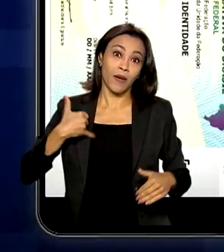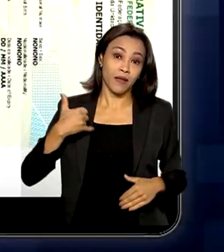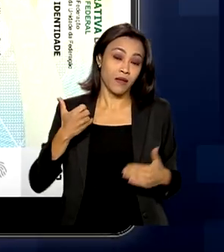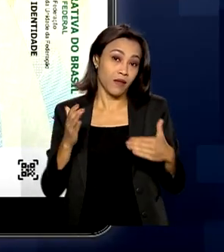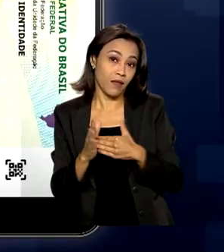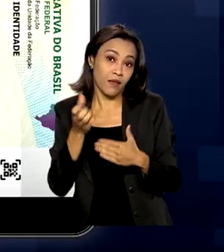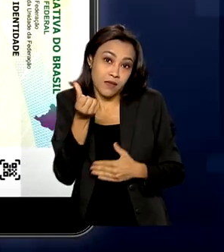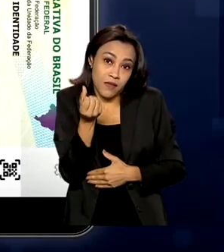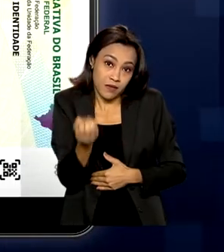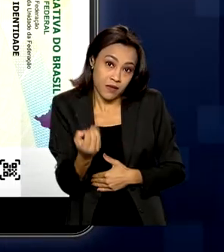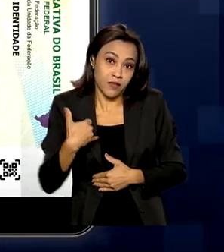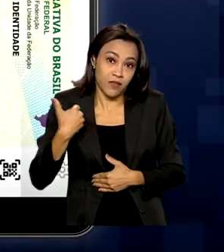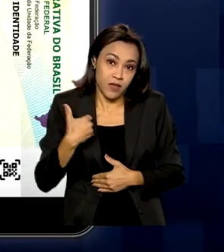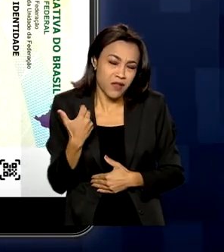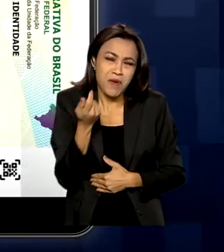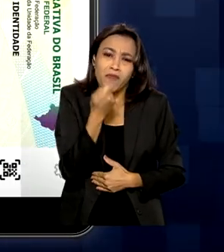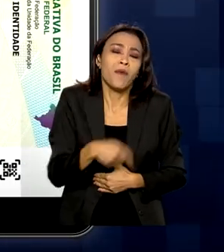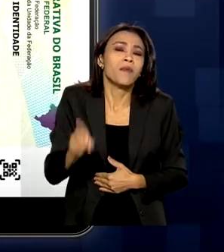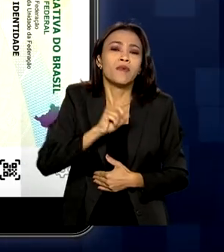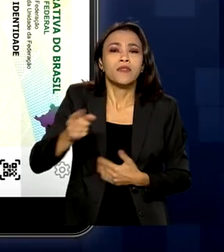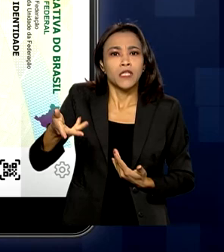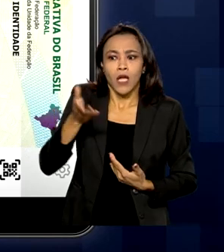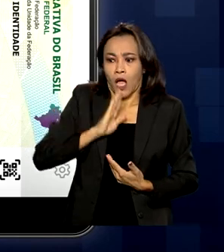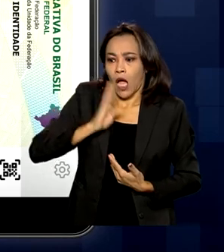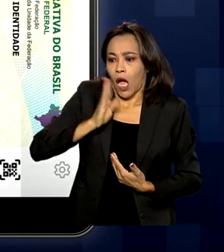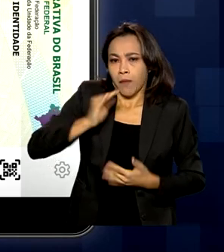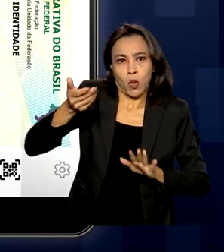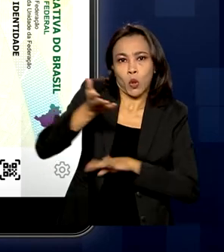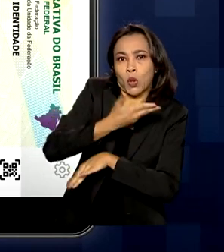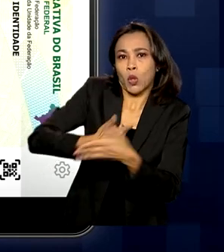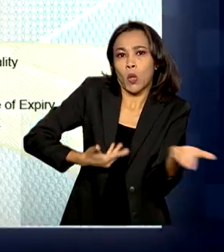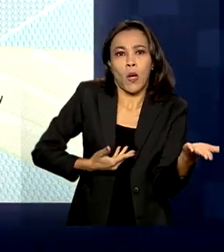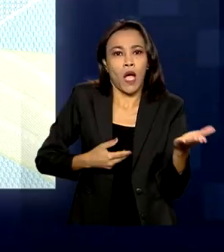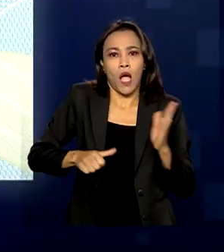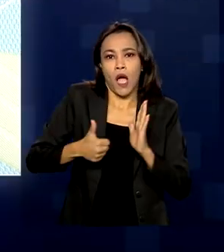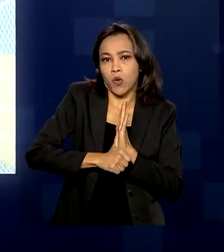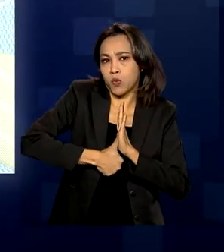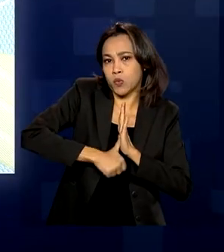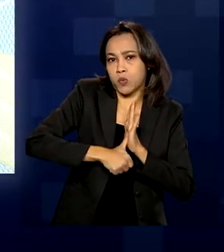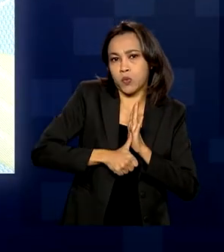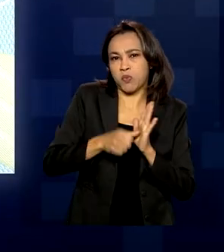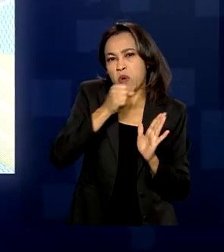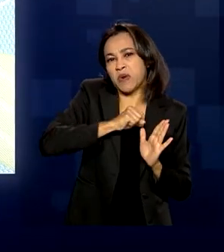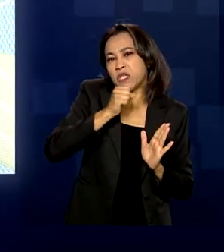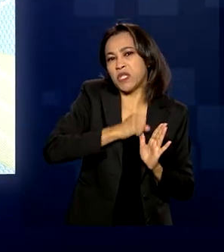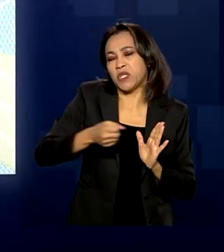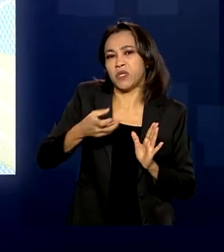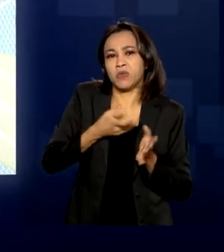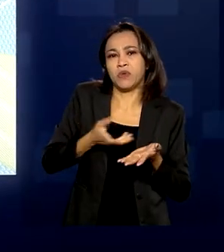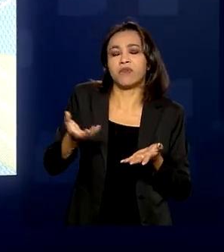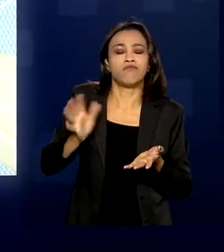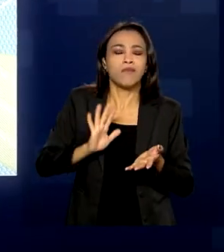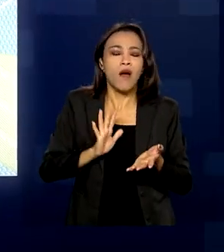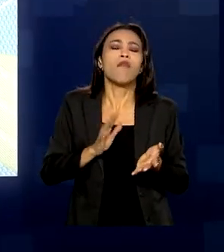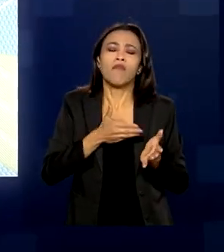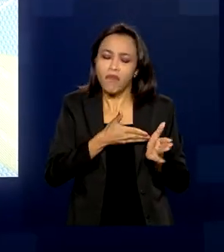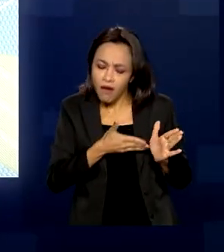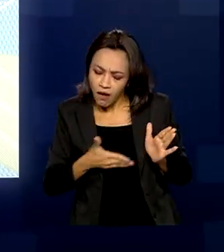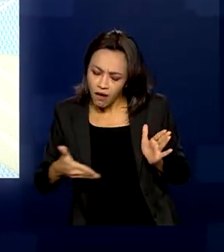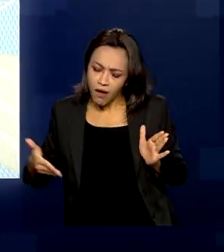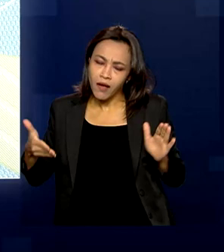idade. Mas não será preciso trocar imediatamente, já que o agora, o documento antigo, ele será válido até